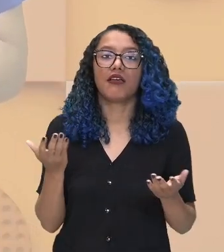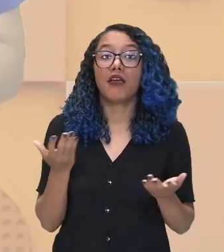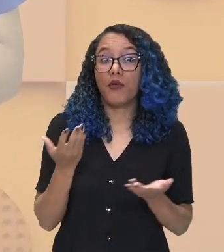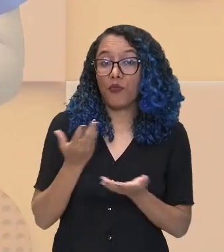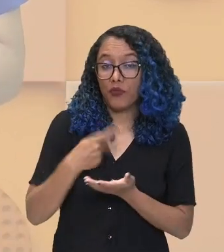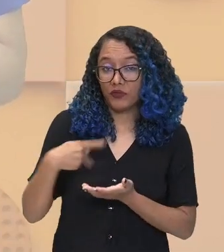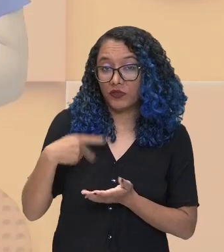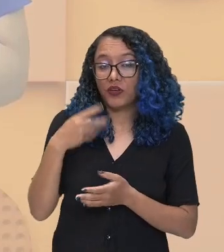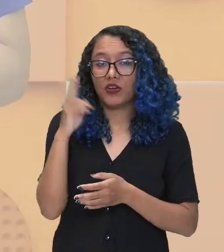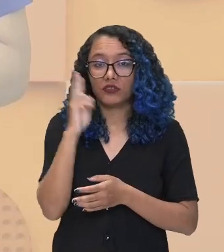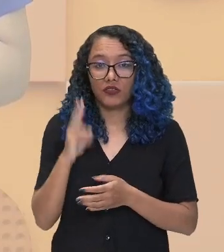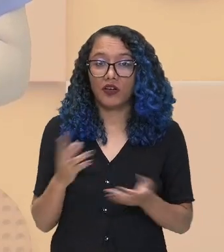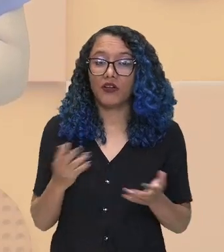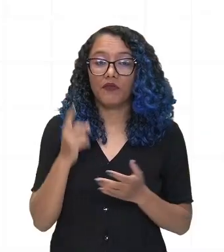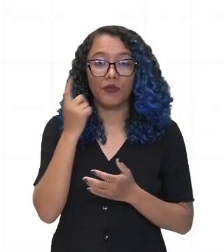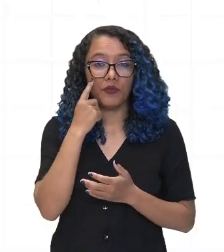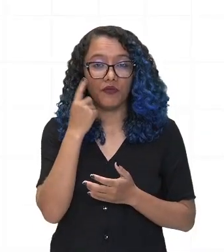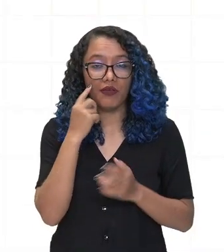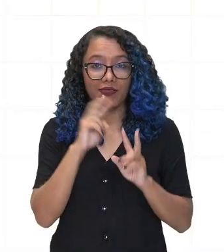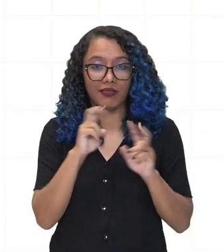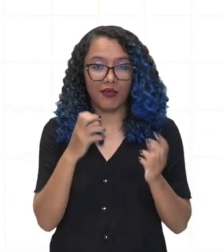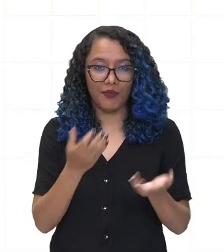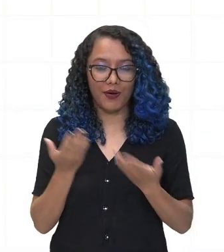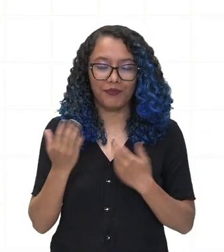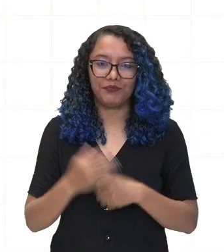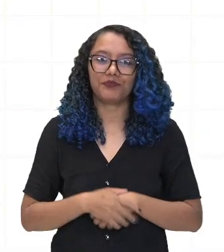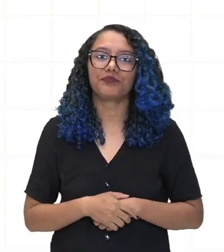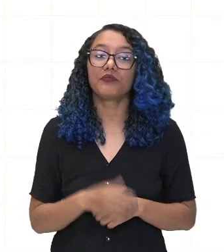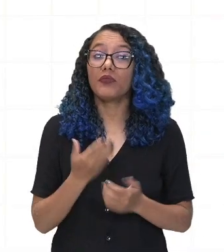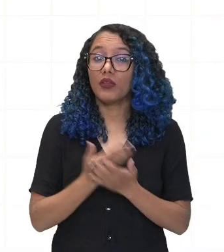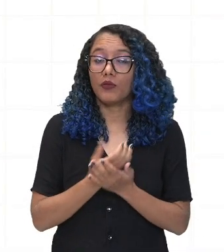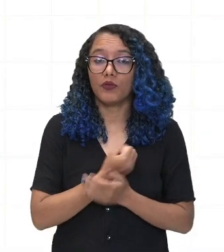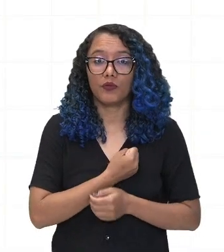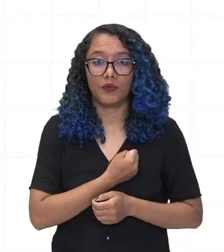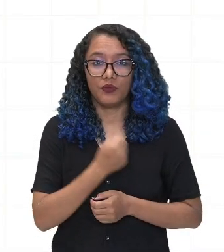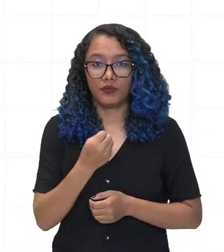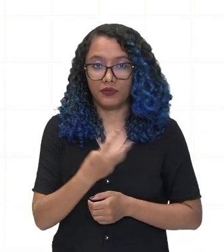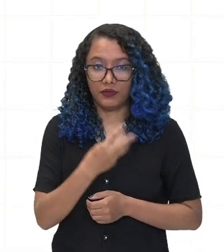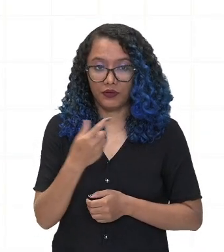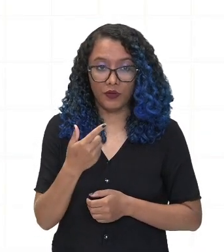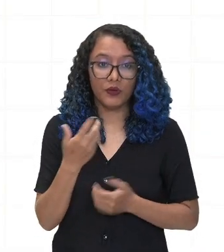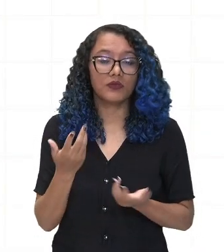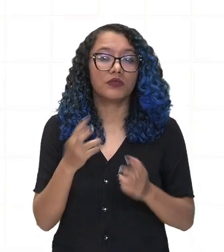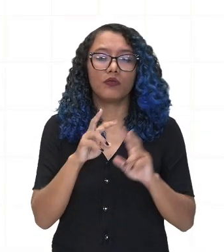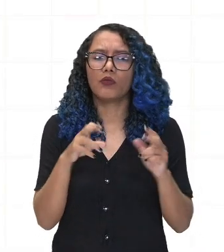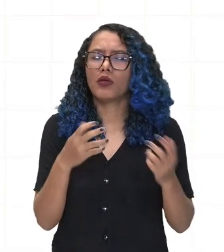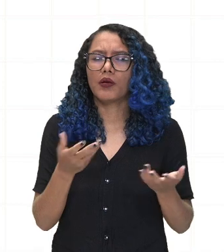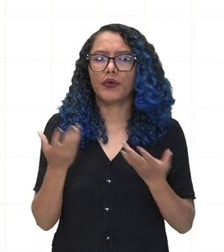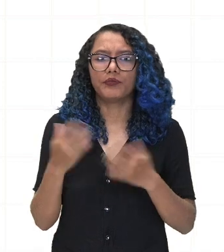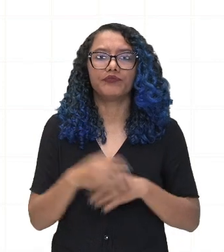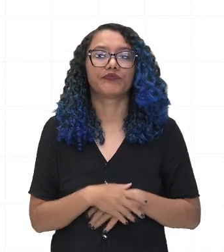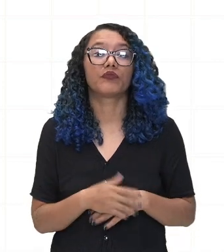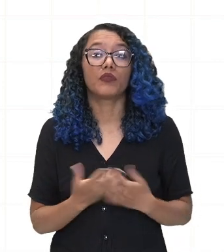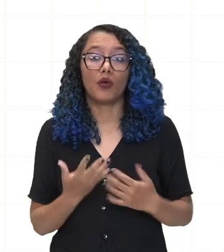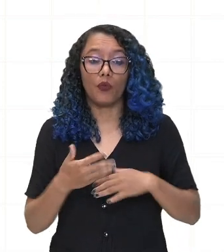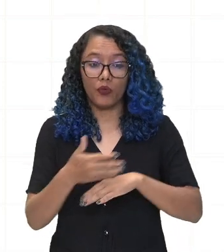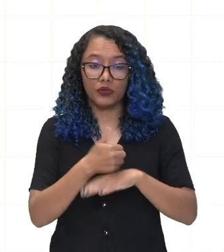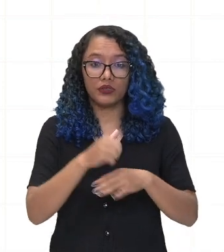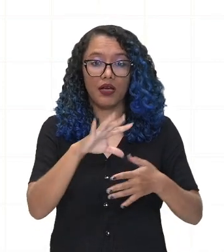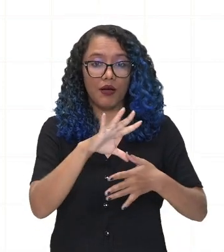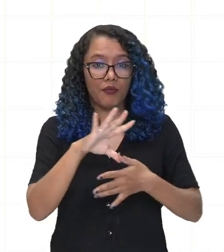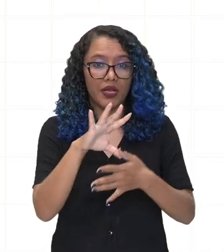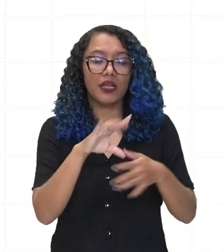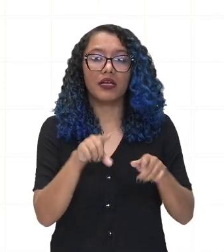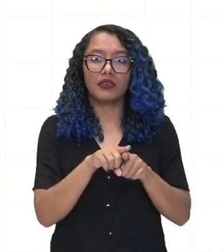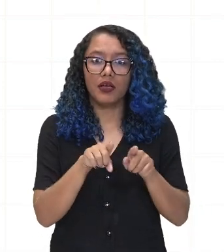objeto de conhecimento desta aula. Aula 32, Objeto de Conhecimento, a conquista da América e as